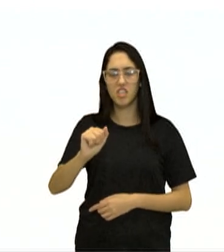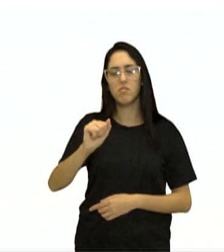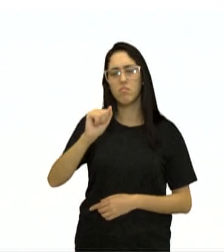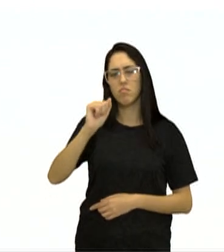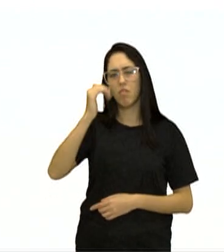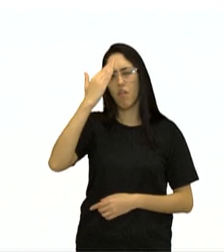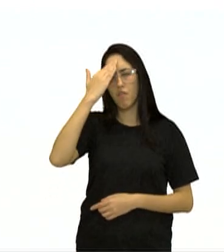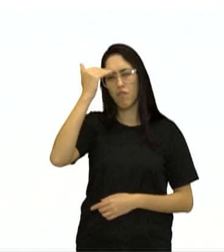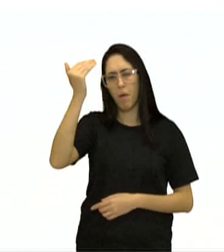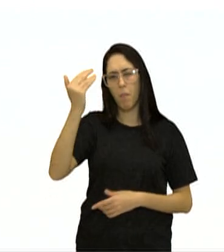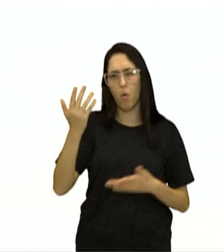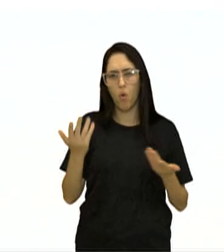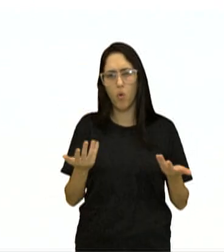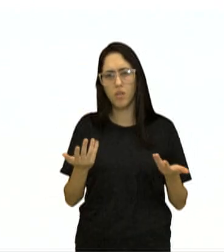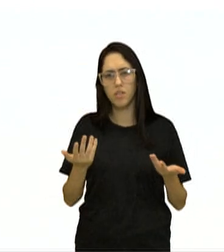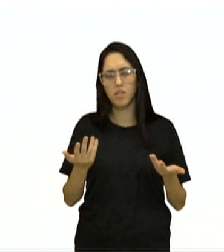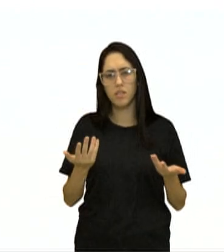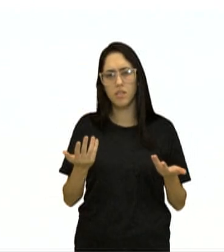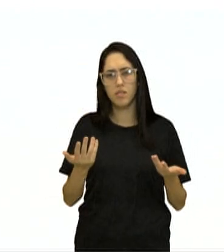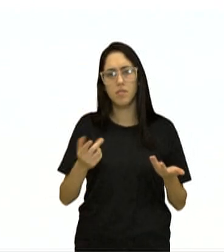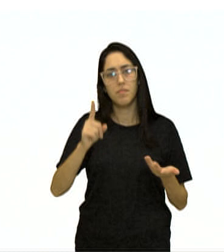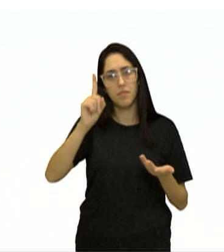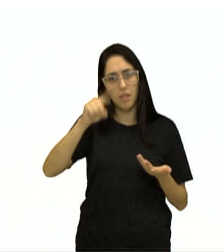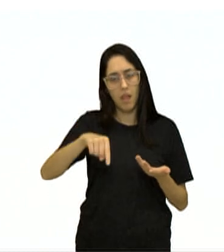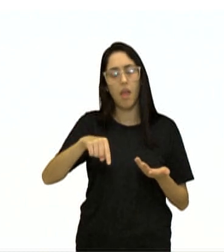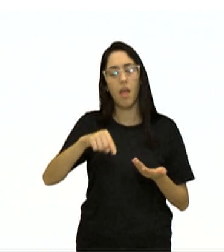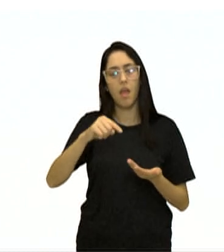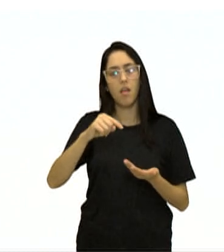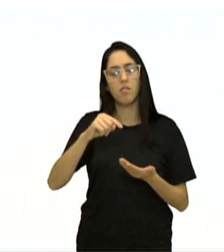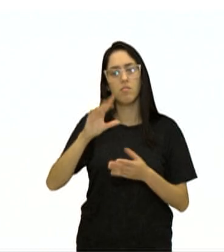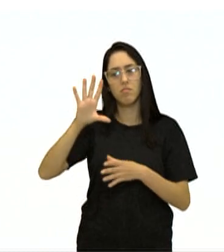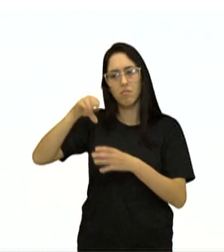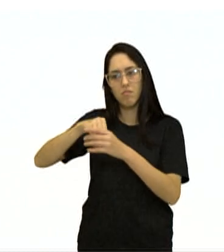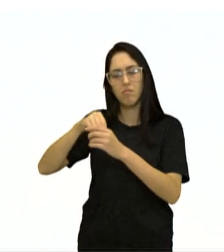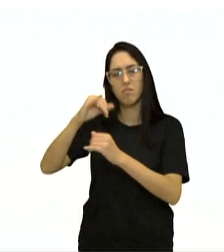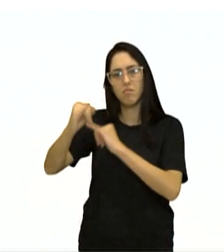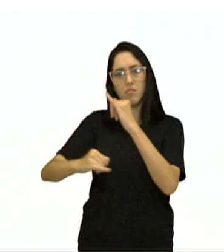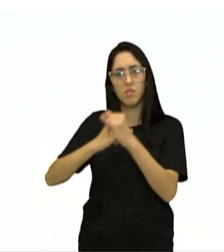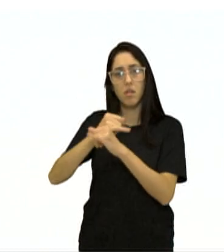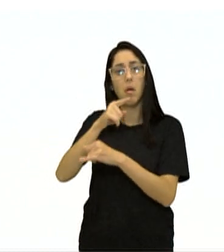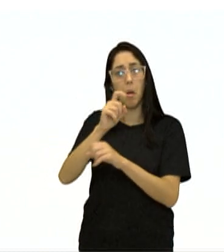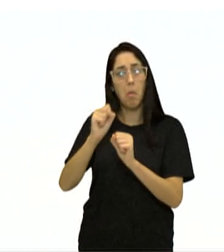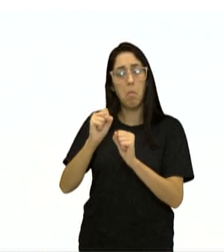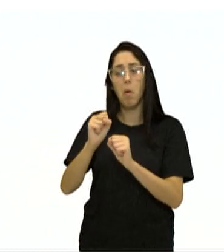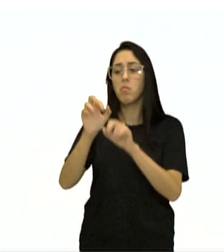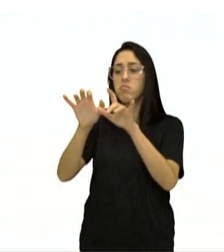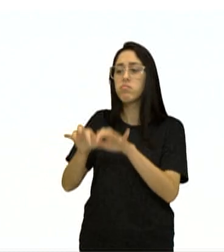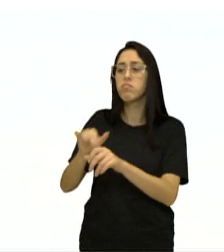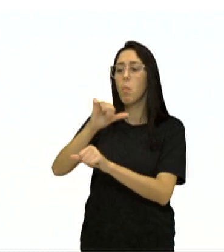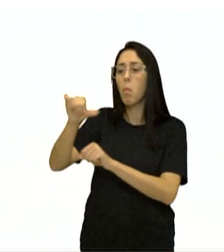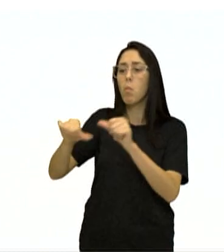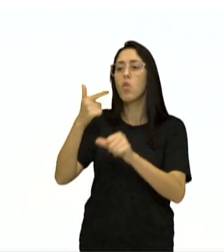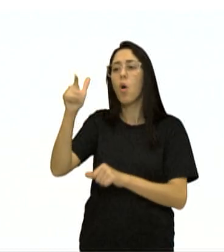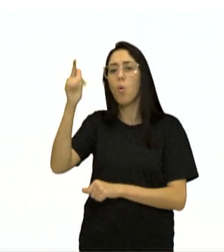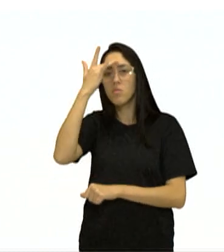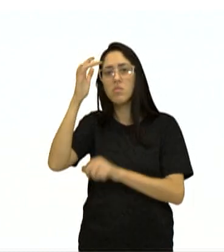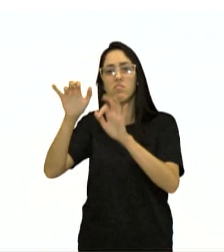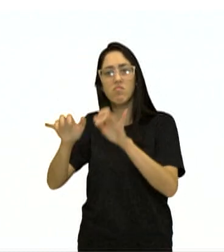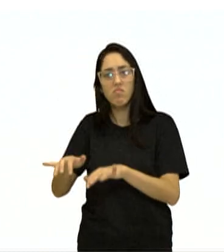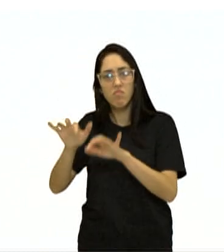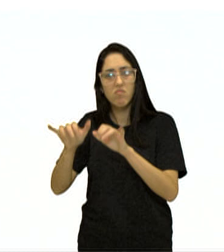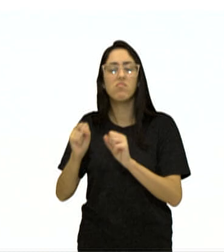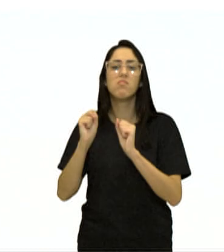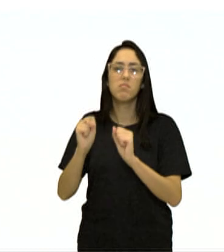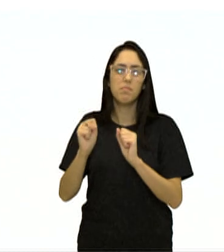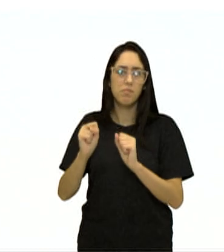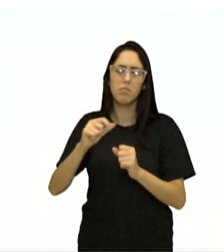uma enciclopédia colaborativa que você pode alterar e buscar uma